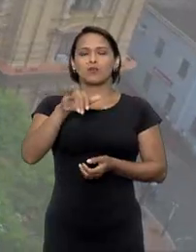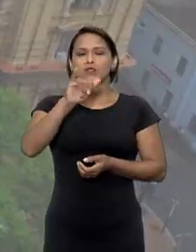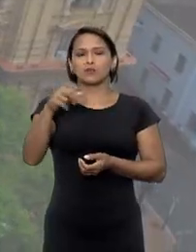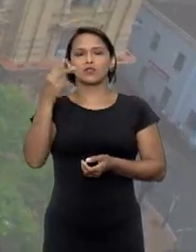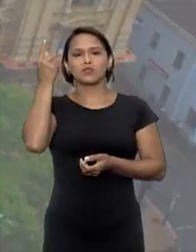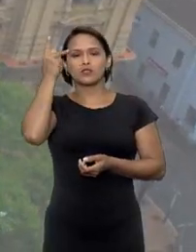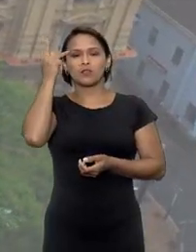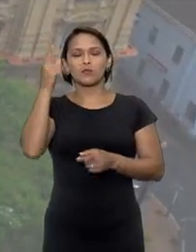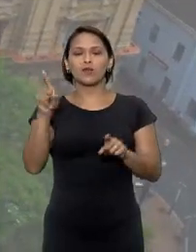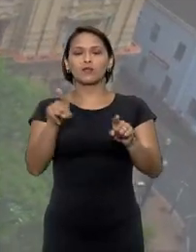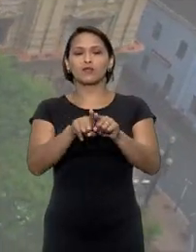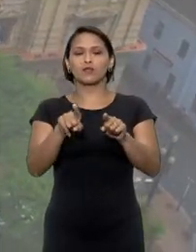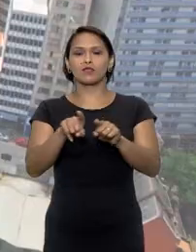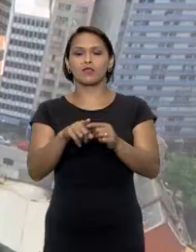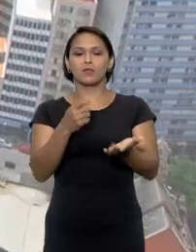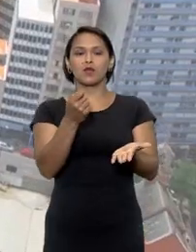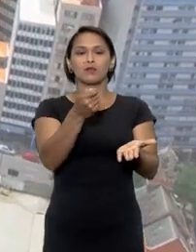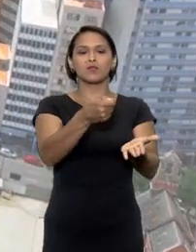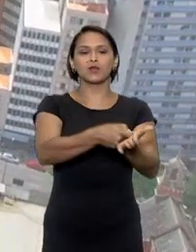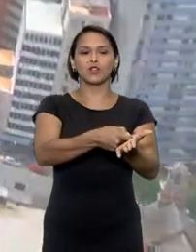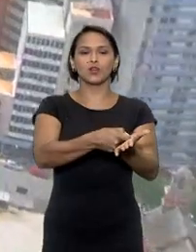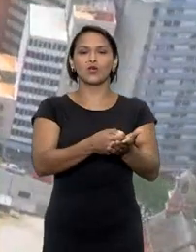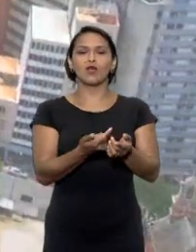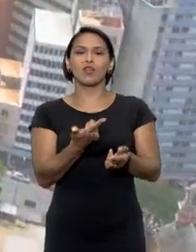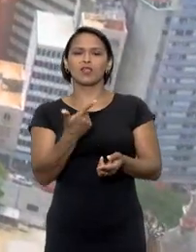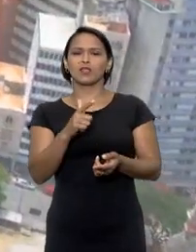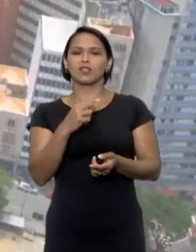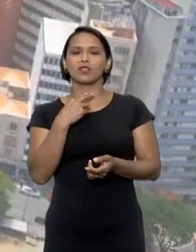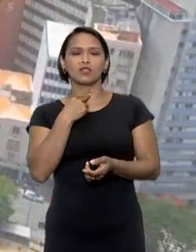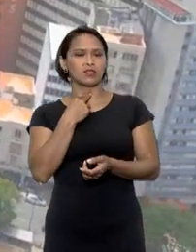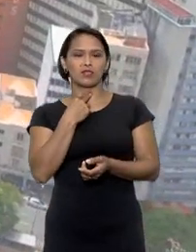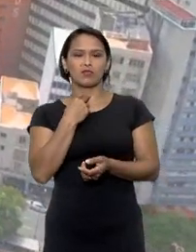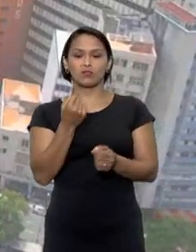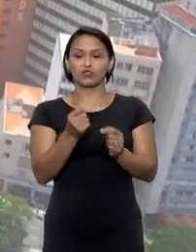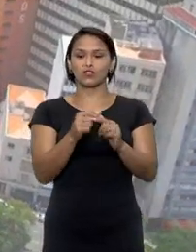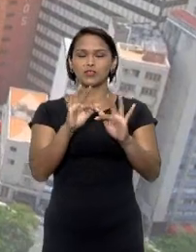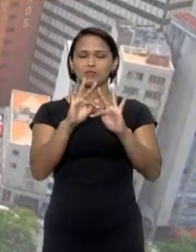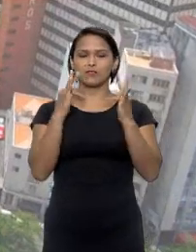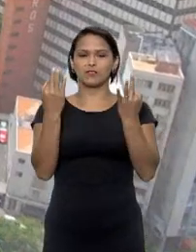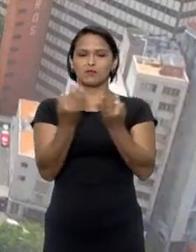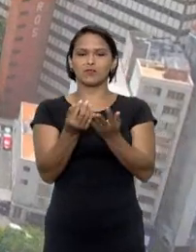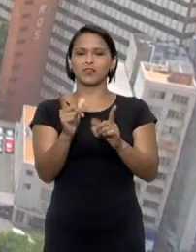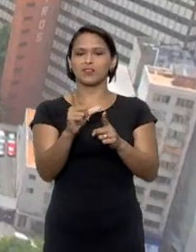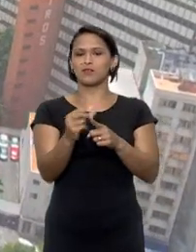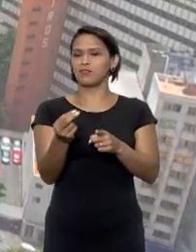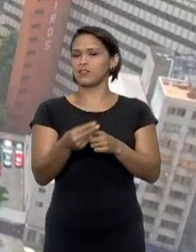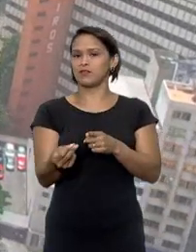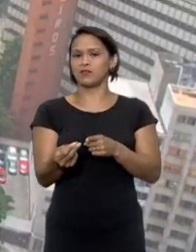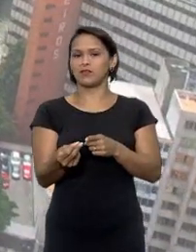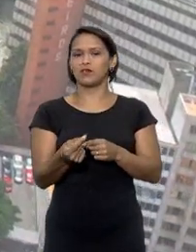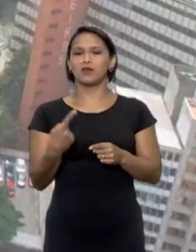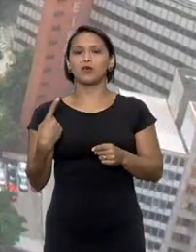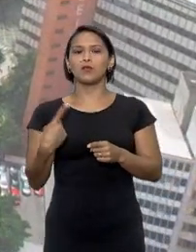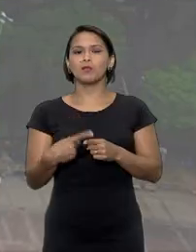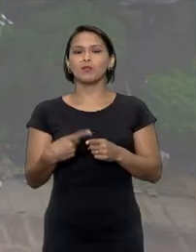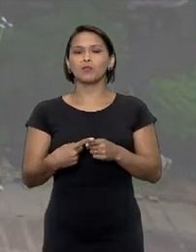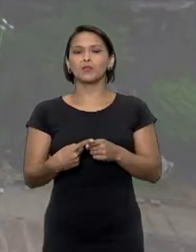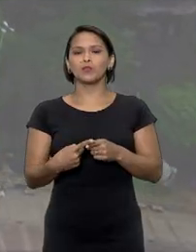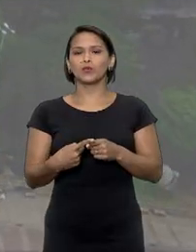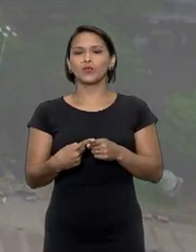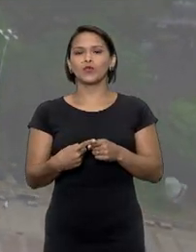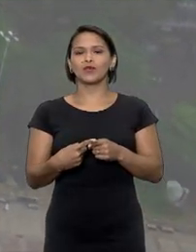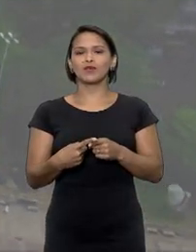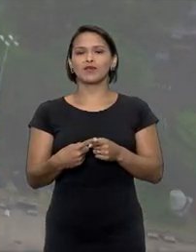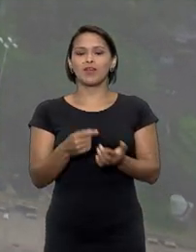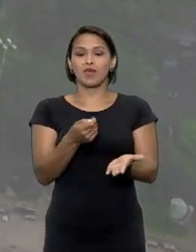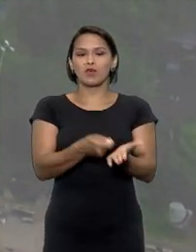de Justiça de São Paulo também aplicou a exceção de empenhorabilidade do bem de família prevista em lei por se tratar de